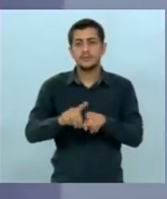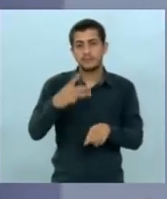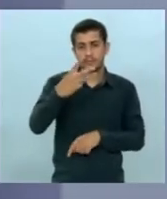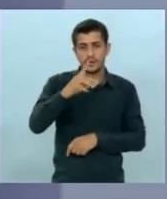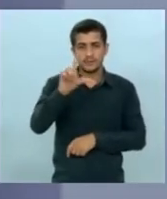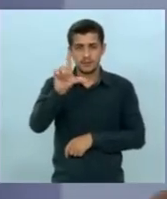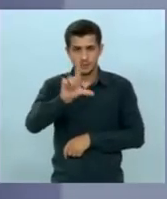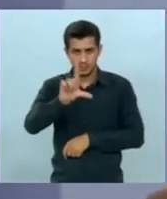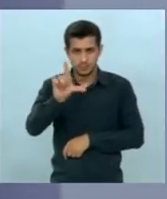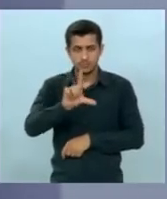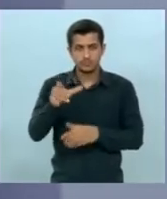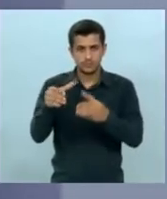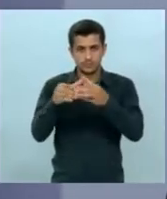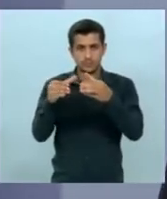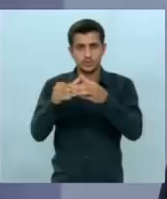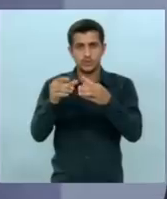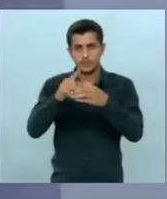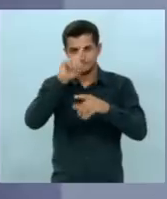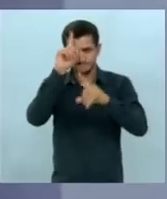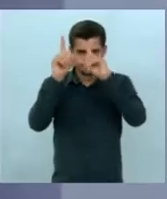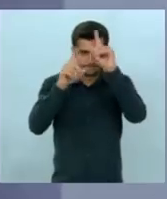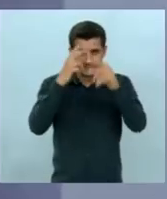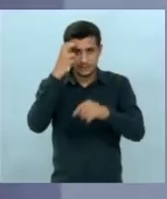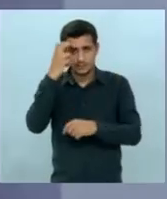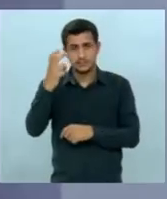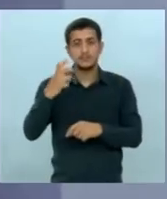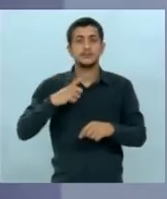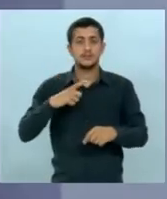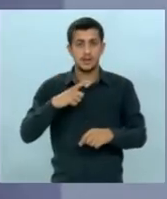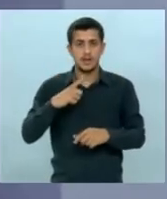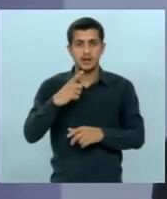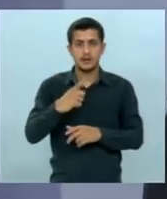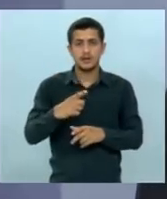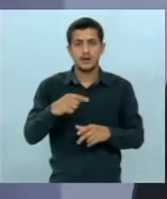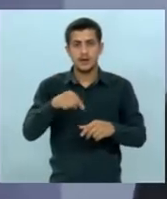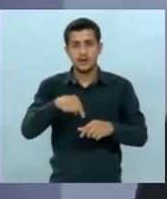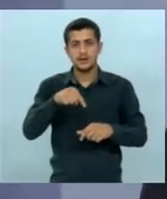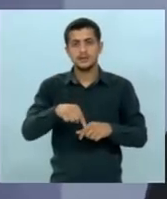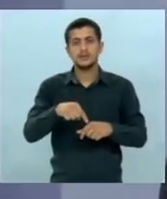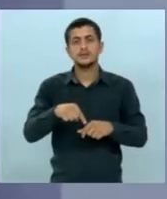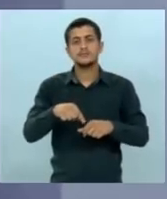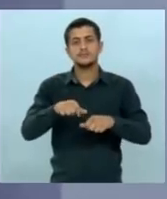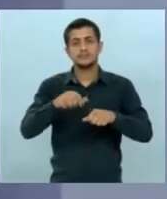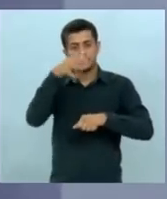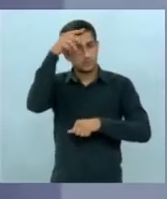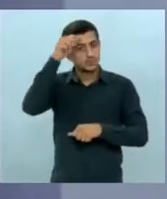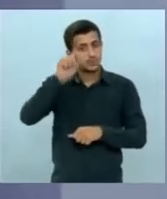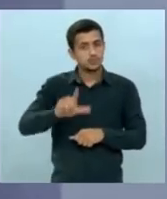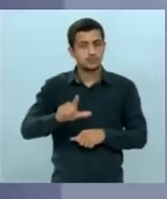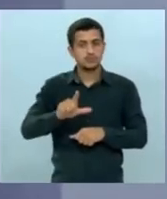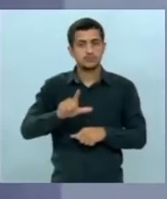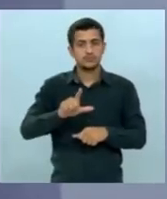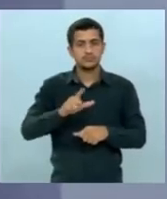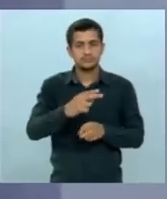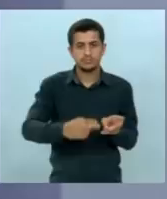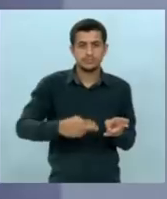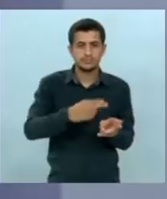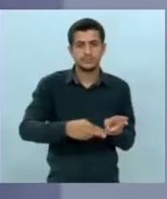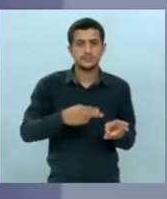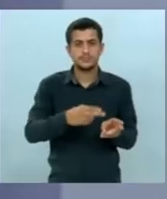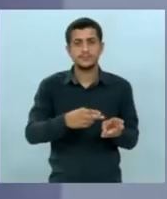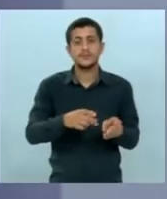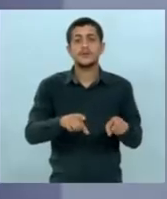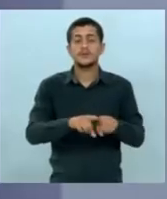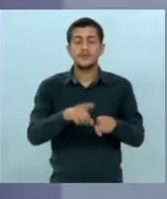todo o detentor dessa inteligência nós vamos ter o Hub de transportes no Mato Grosso do Sul então é fundamental o desenvolvimento dessa